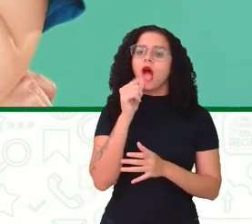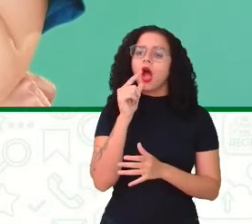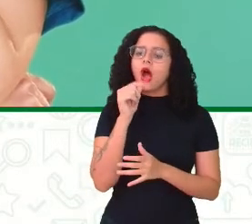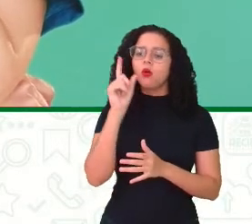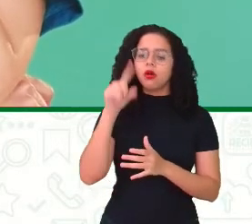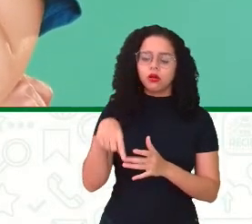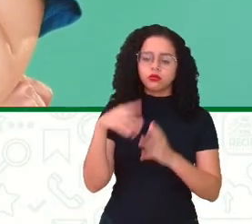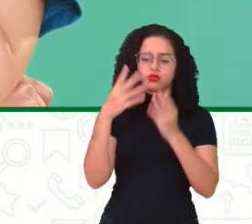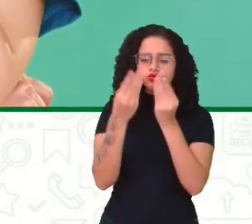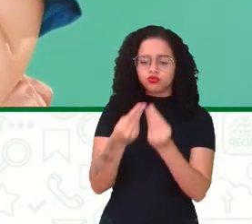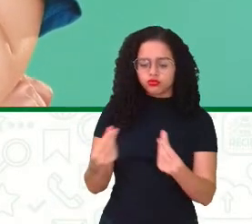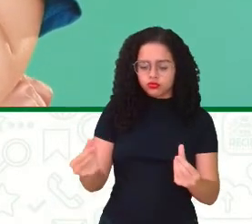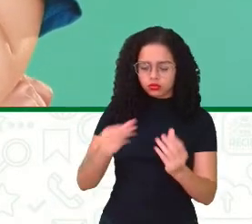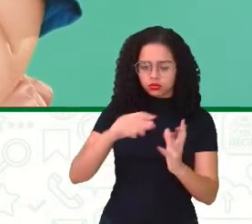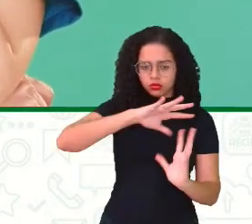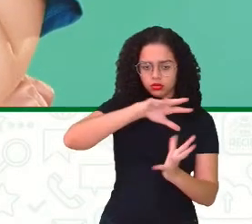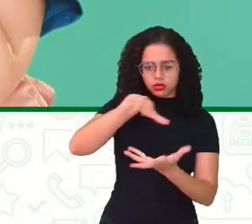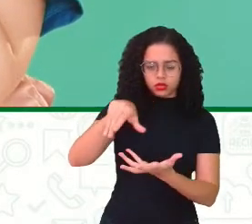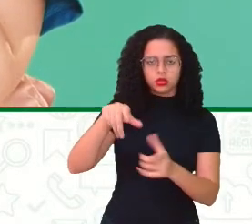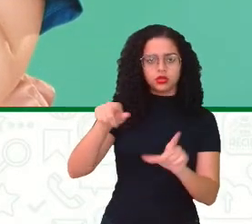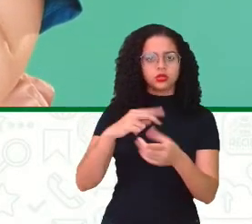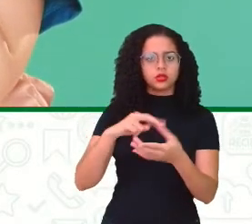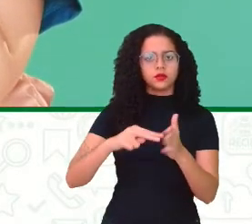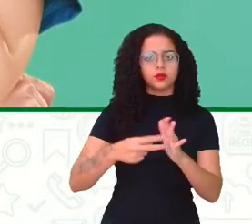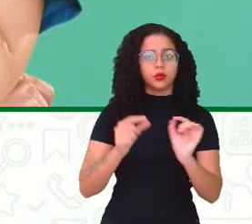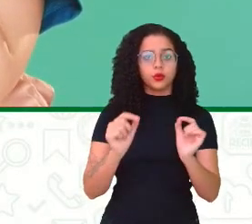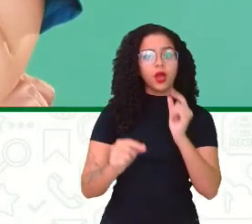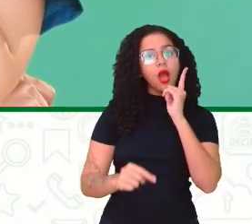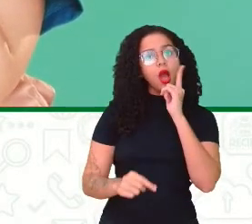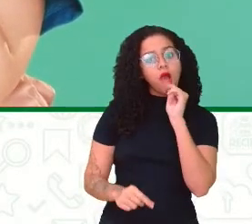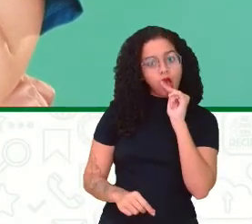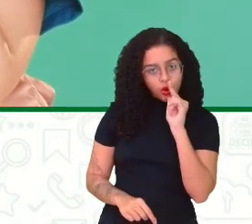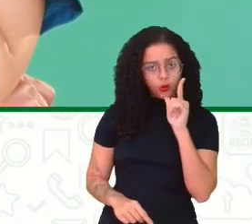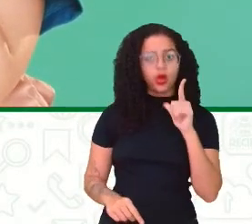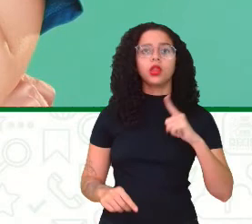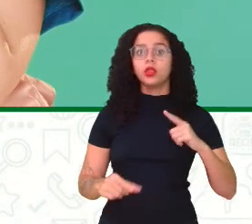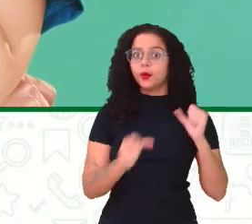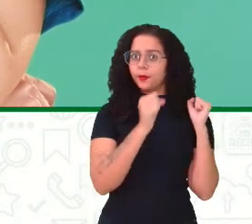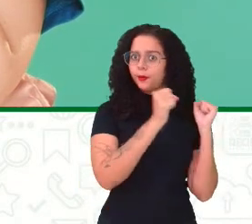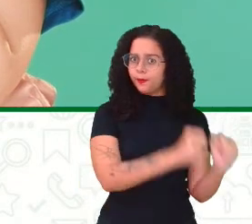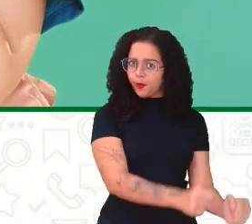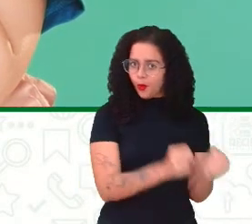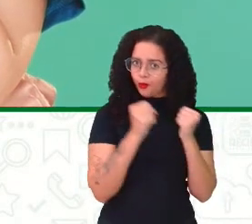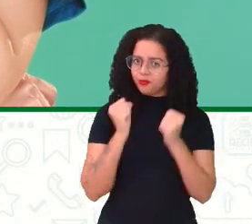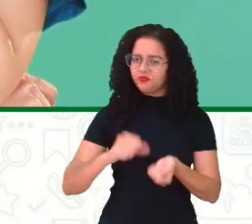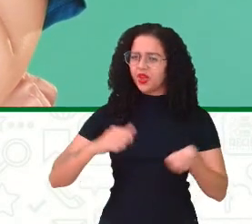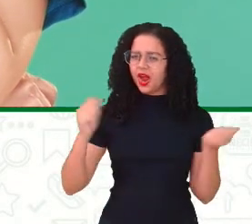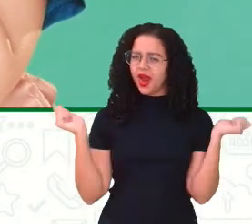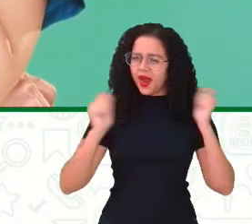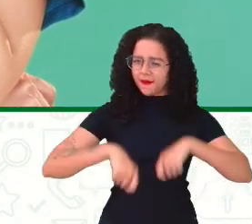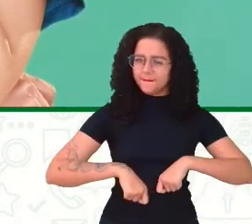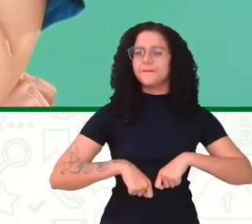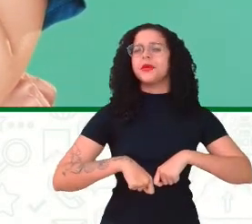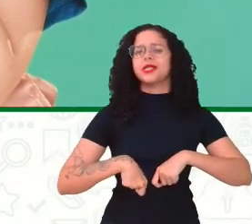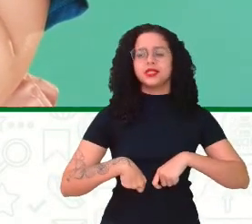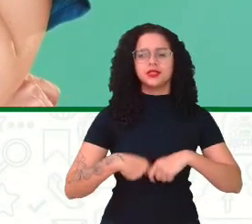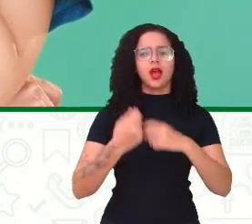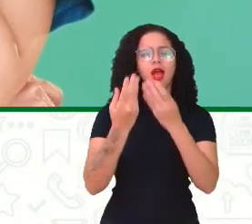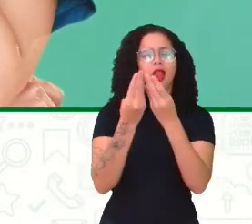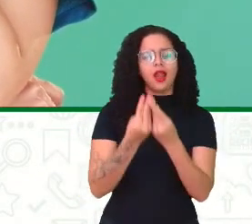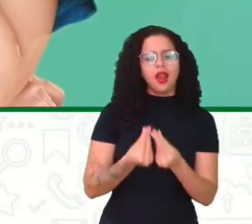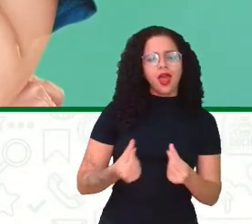universal, quer dizer o quê, gente? Quer dizer que a água, ela tem esse poder, essa capacidade de